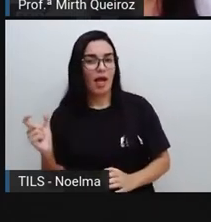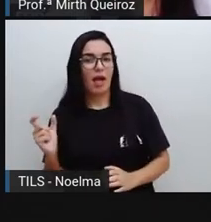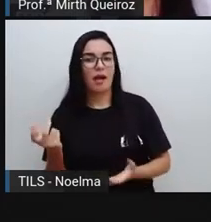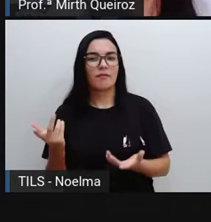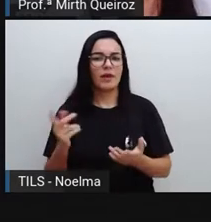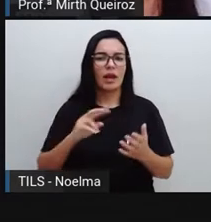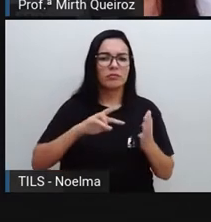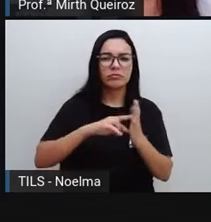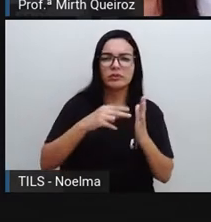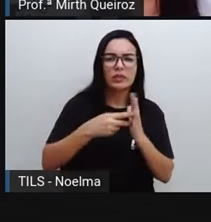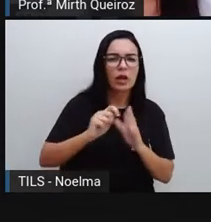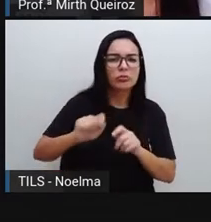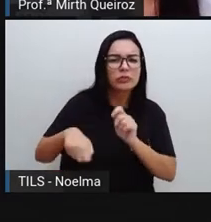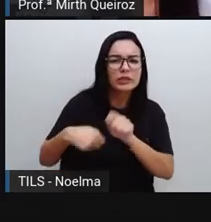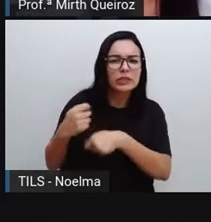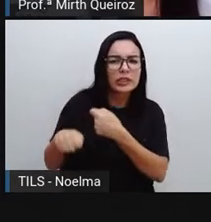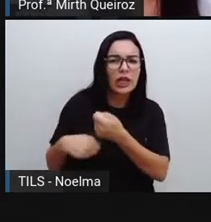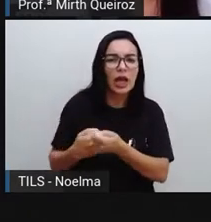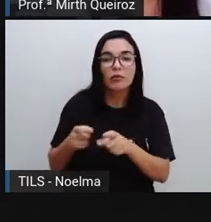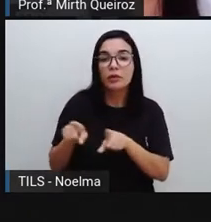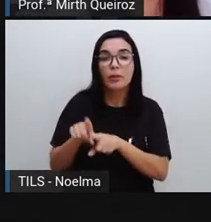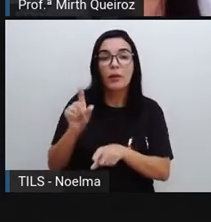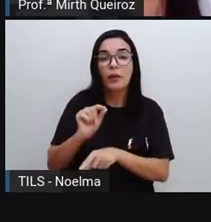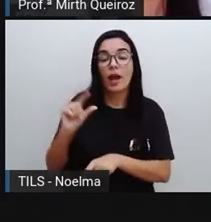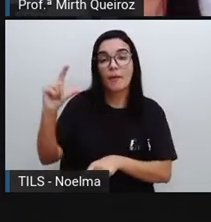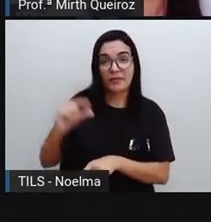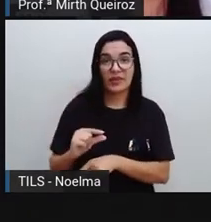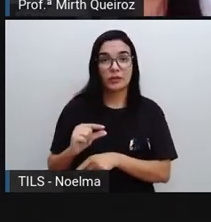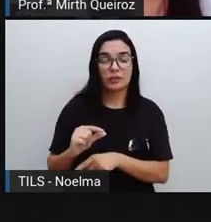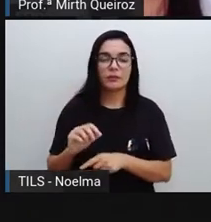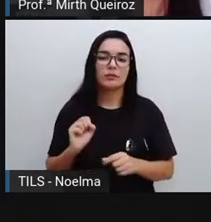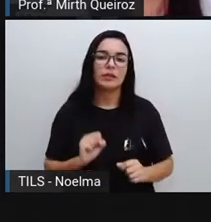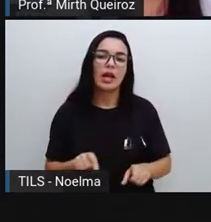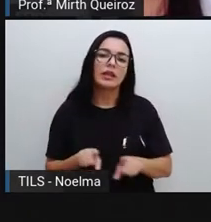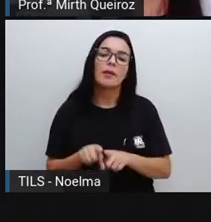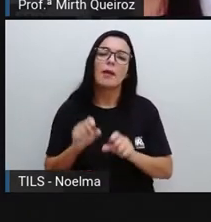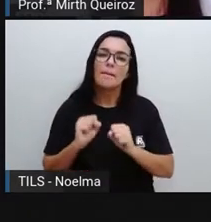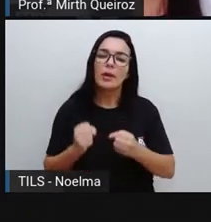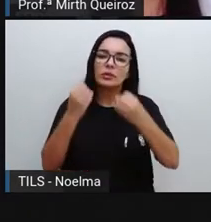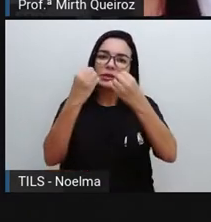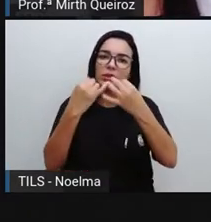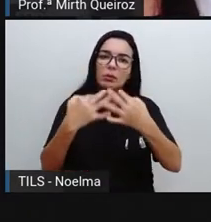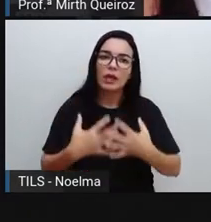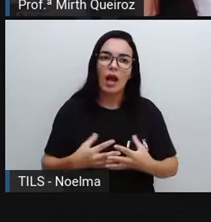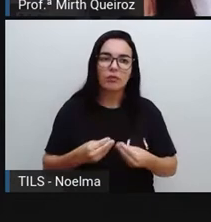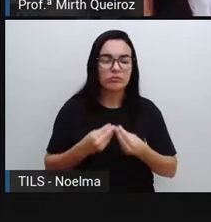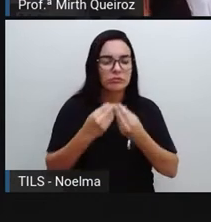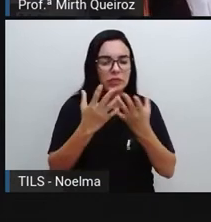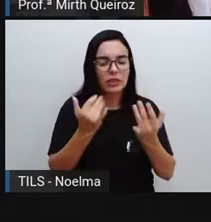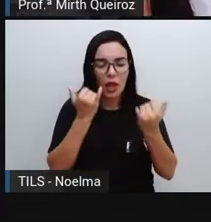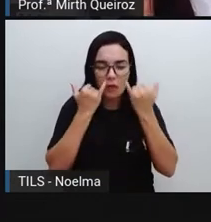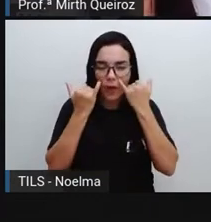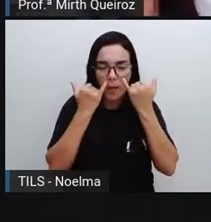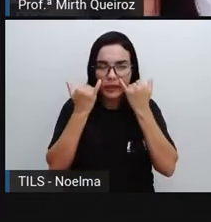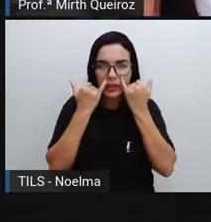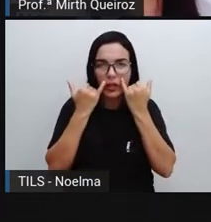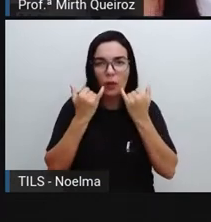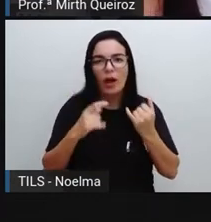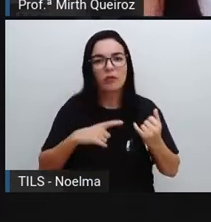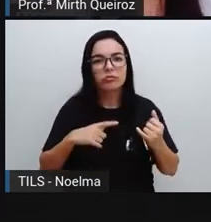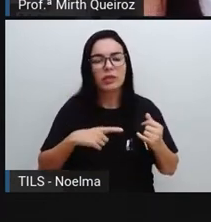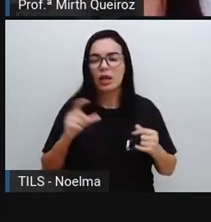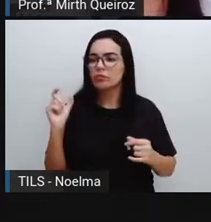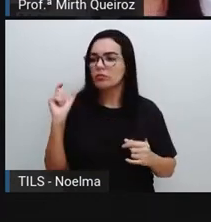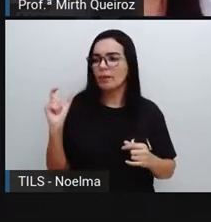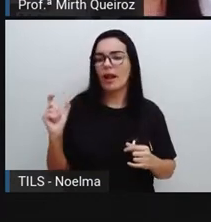abreviatura, ou ainda ele pode ir além, né? Ele também pode estar explicando, dando informações em relação a um termo,